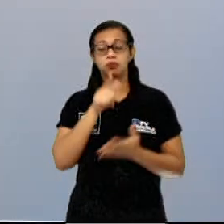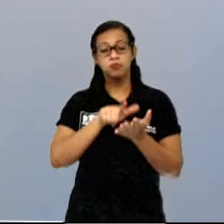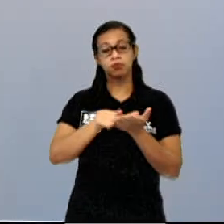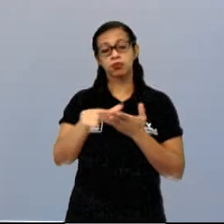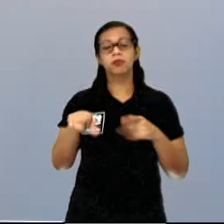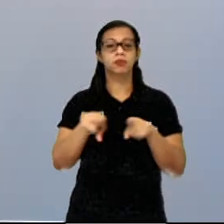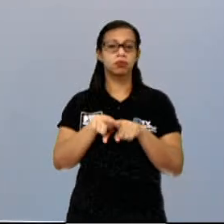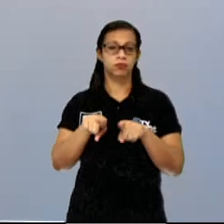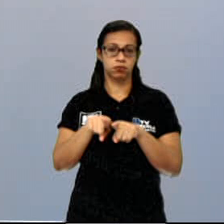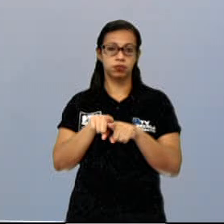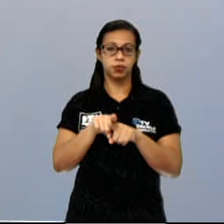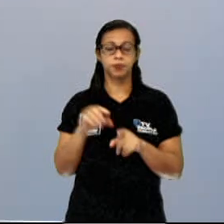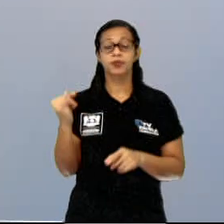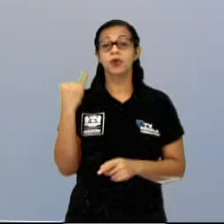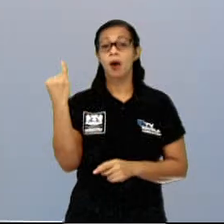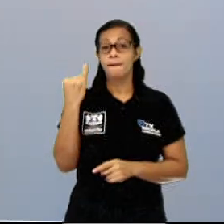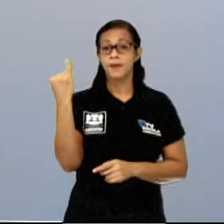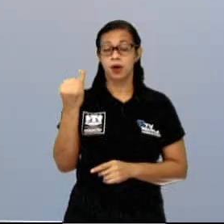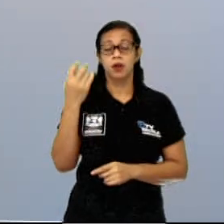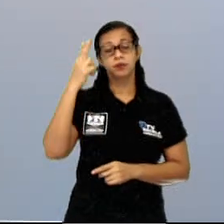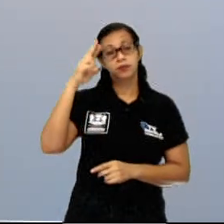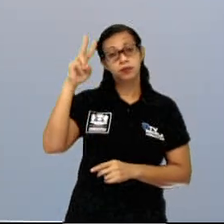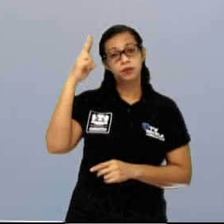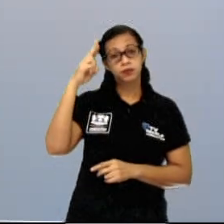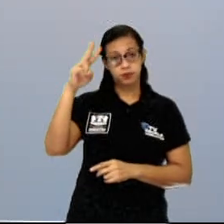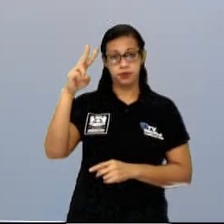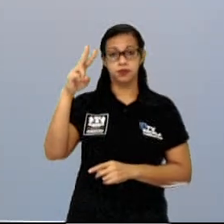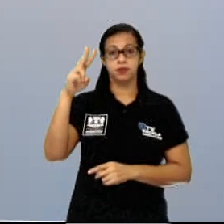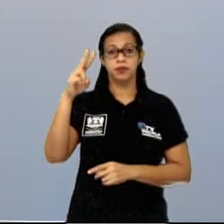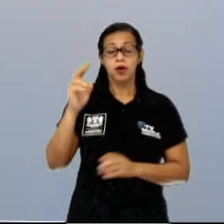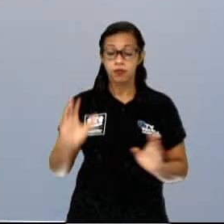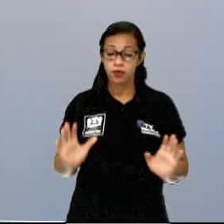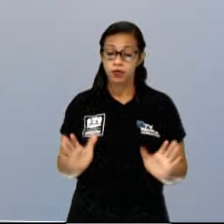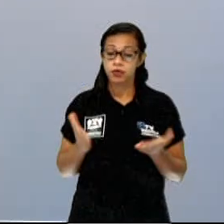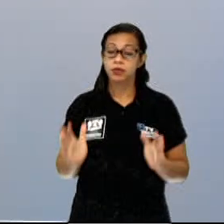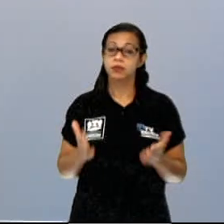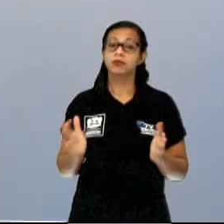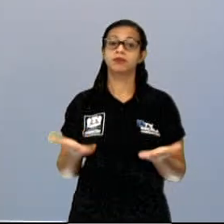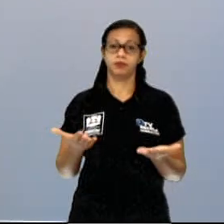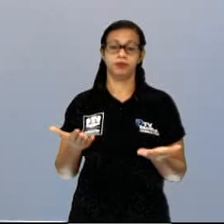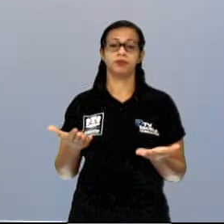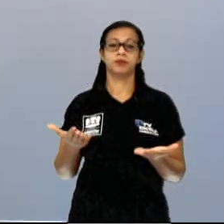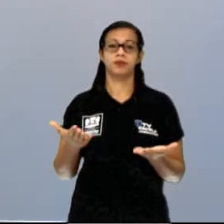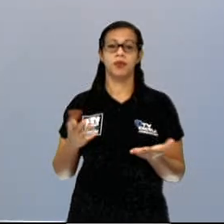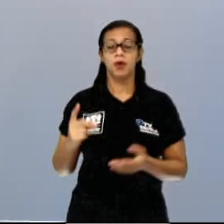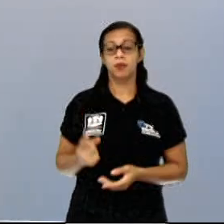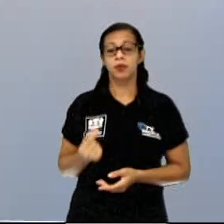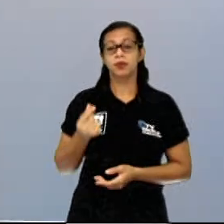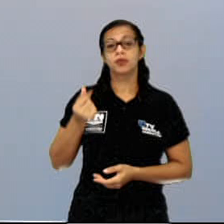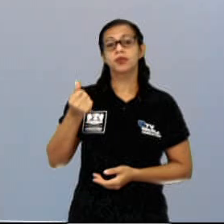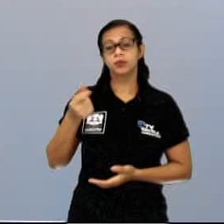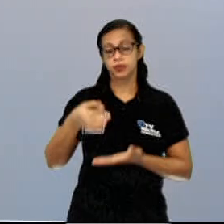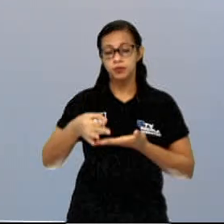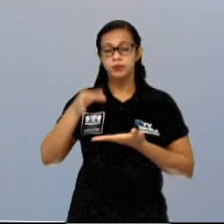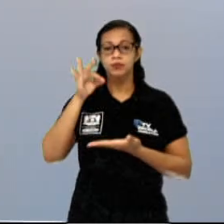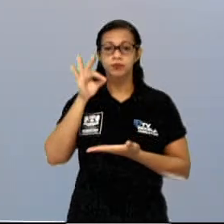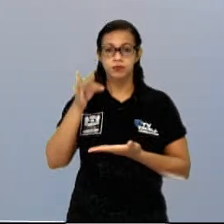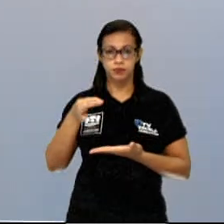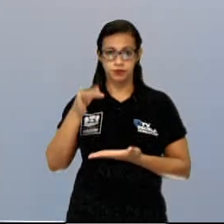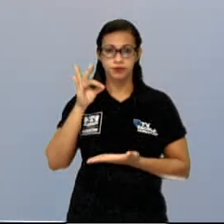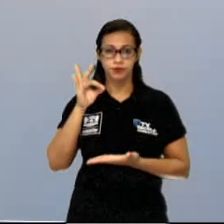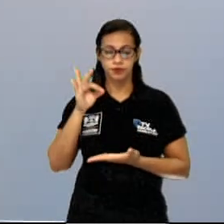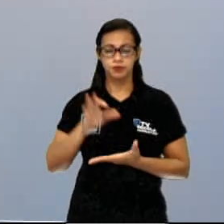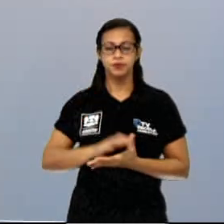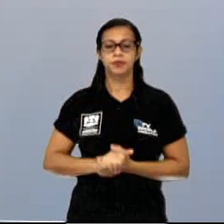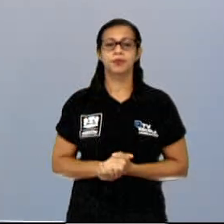vocês lembrem que esses projetos foram motivados pela economia cafeeira. Tudo bem? Bom, eu